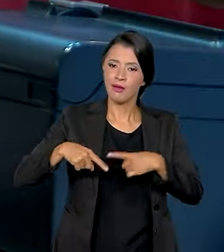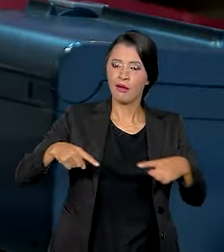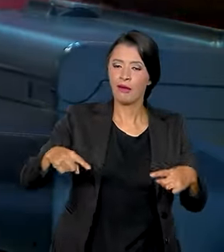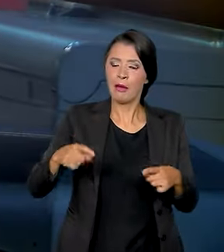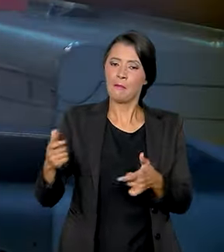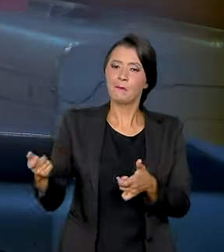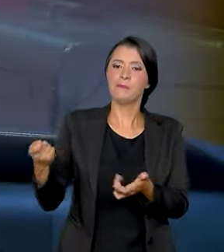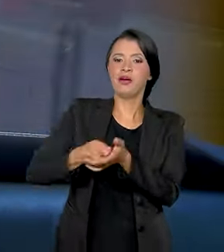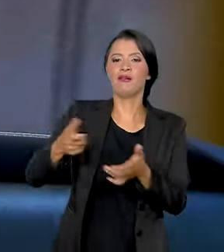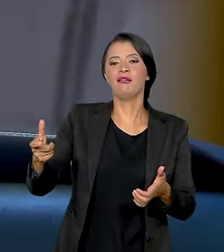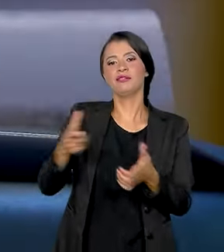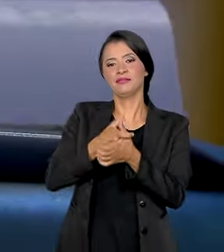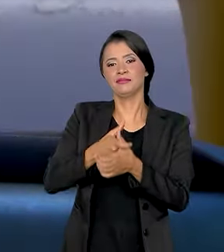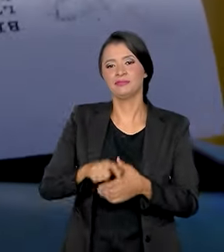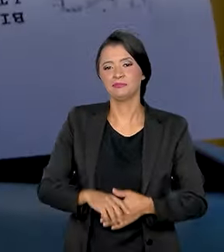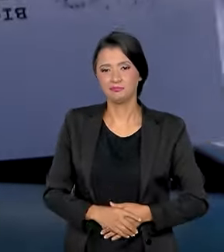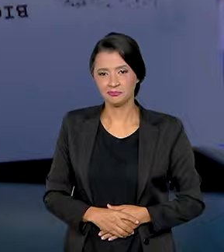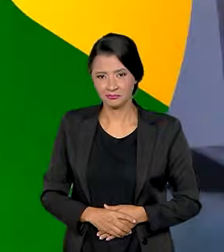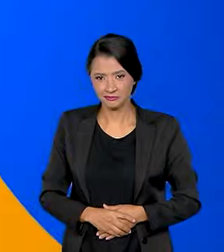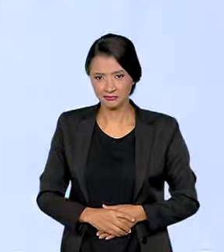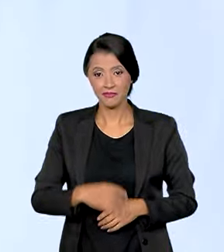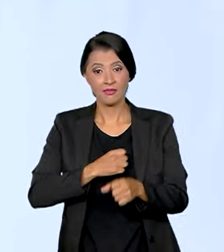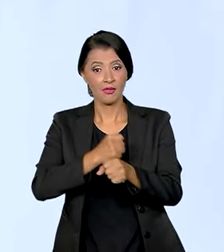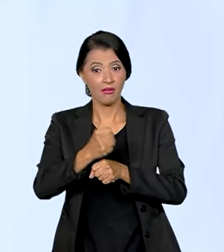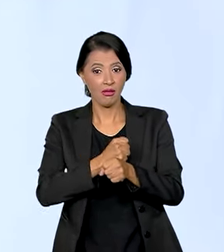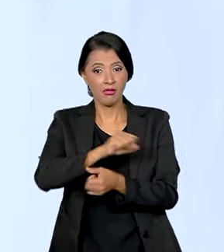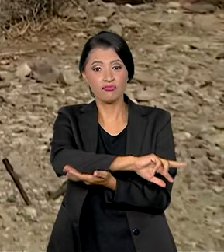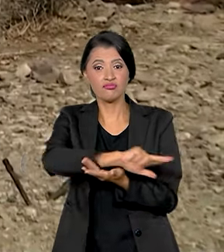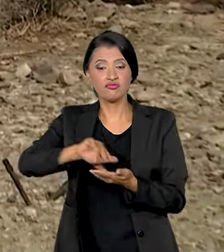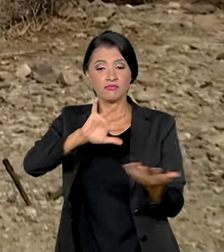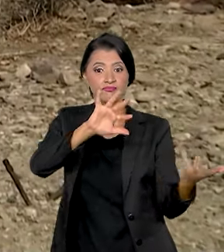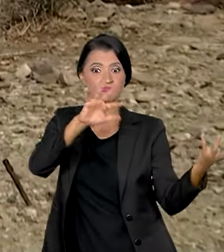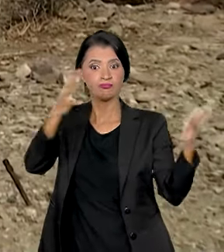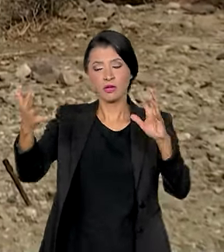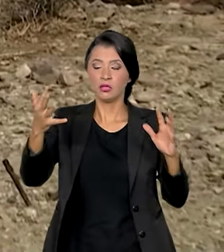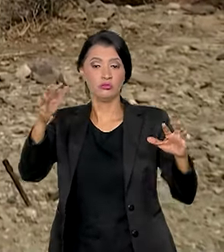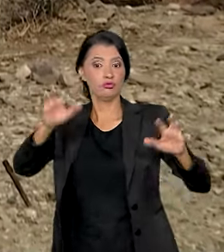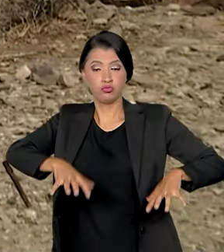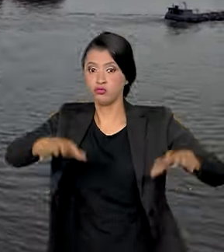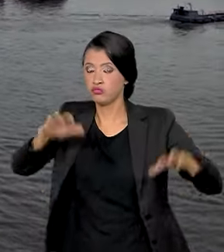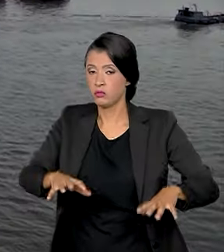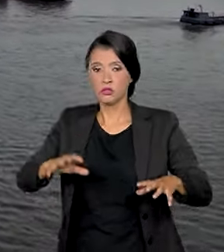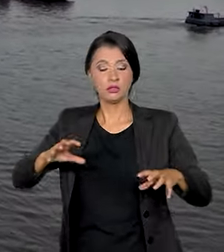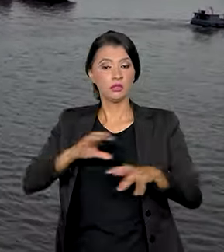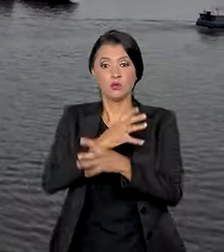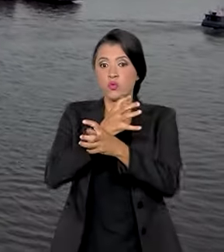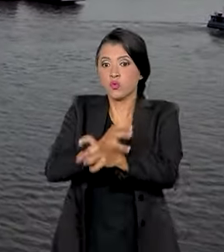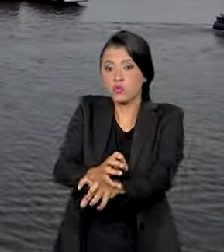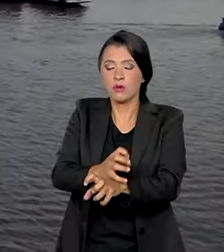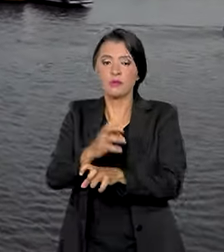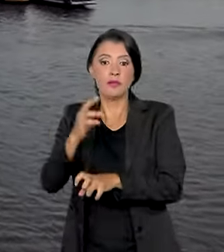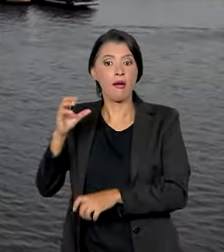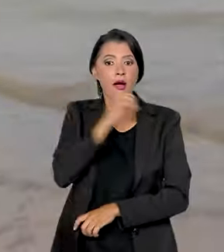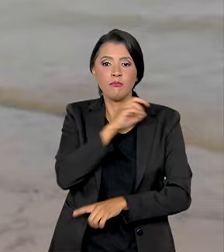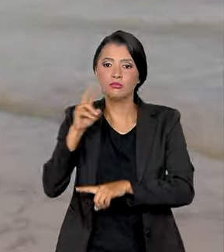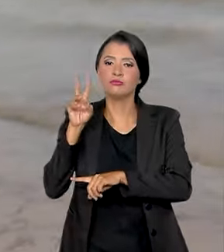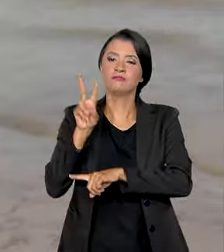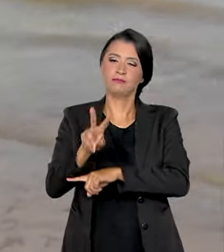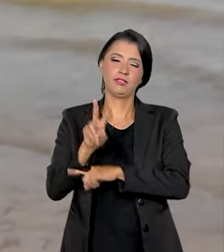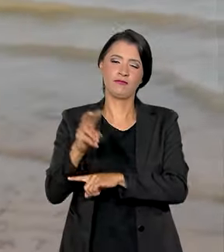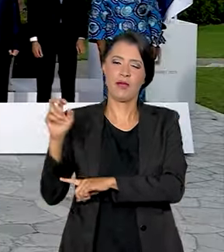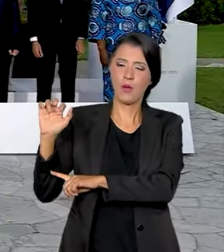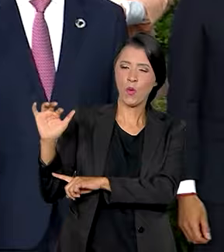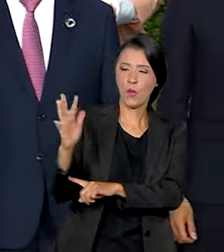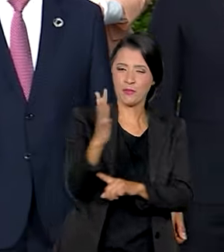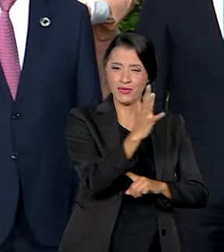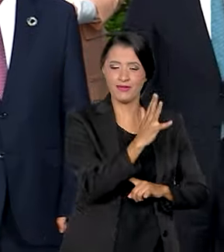desenrolar as contas. Ano de eventos climáticos extremos. Da urgência da preservação do meio